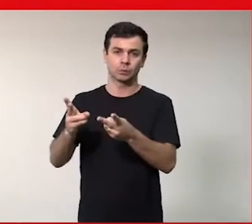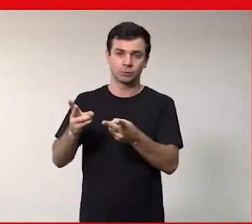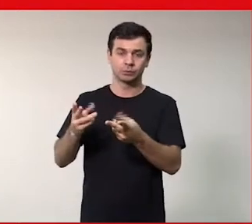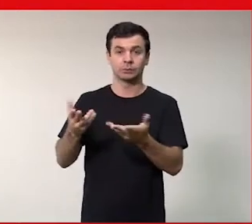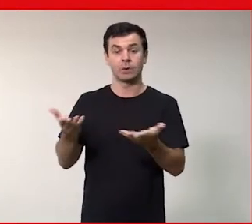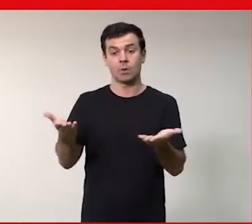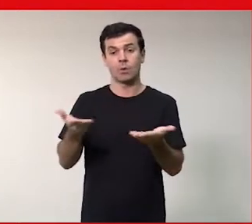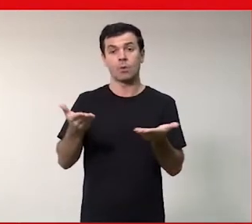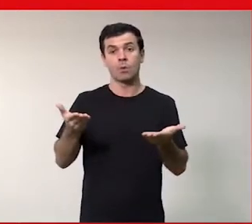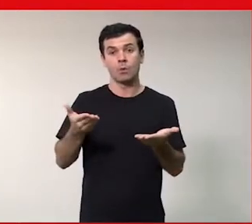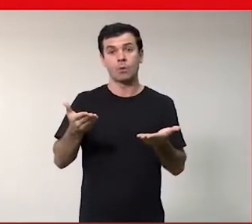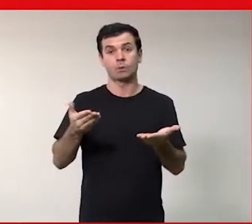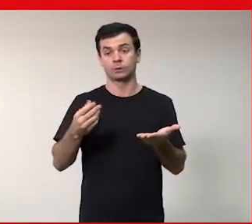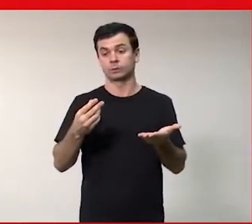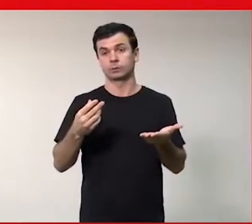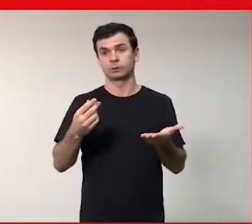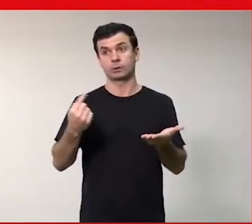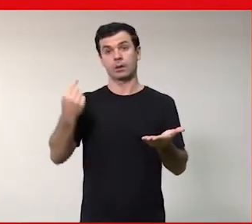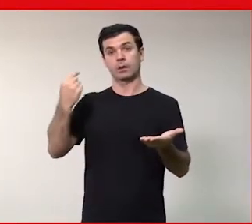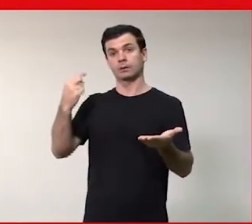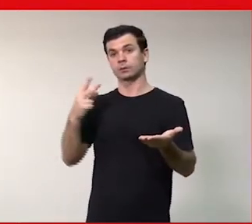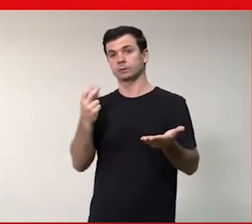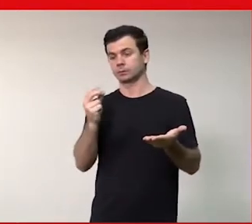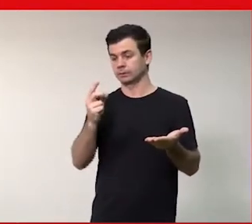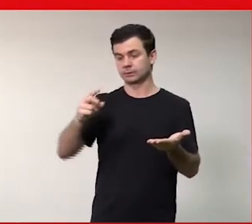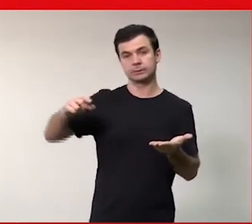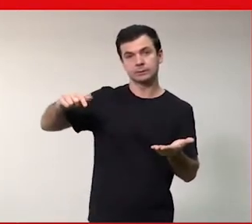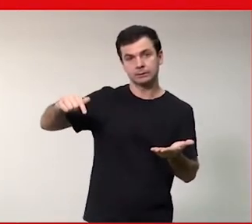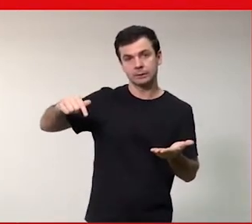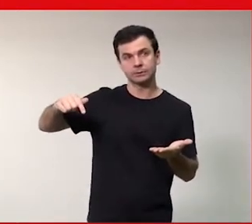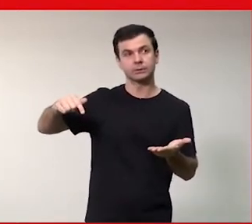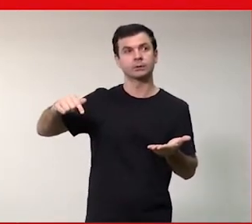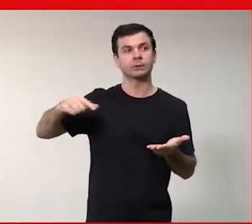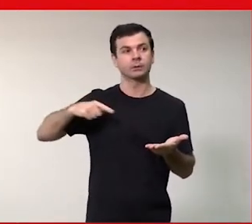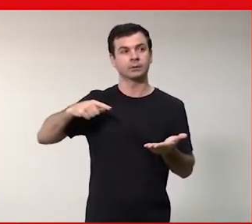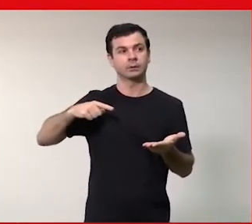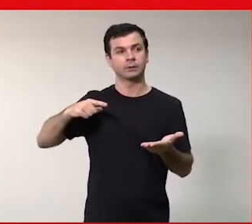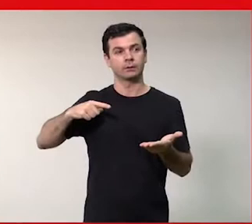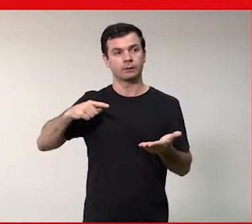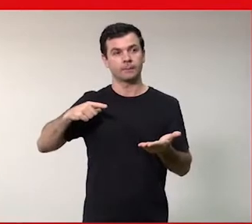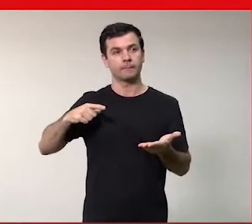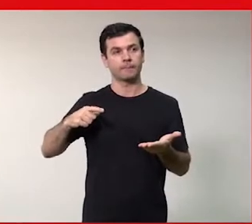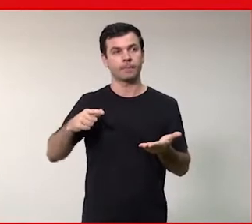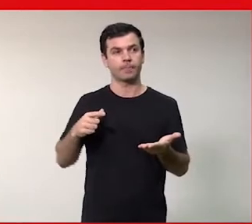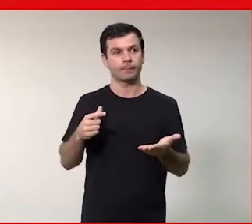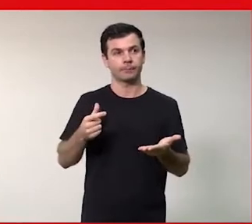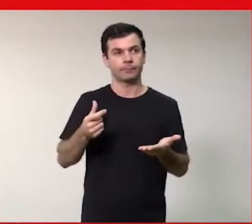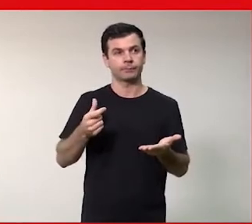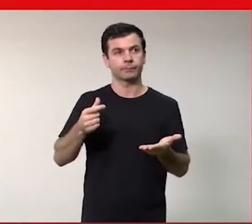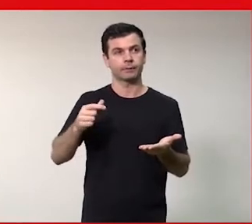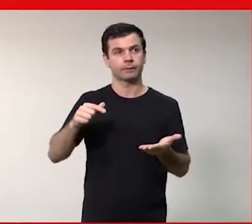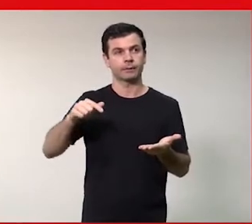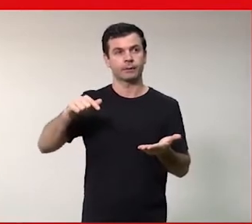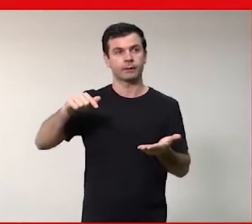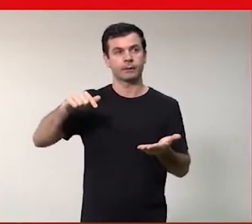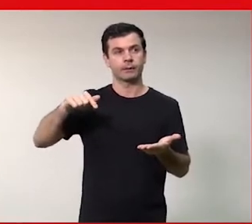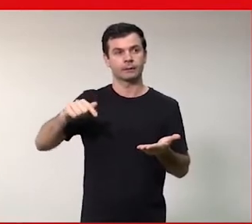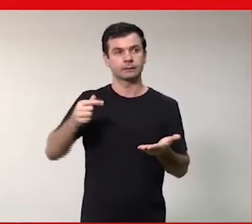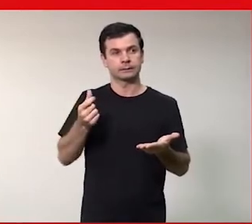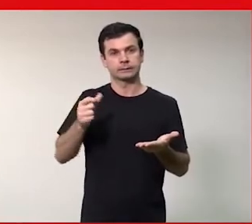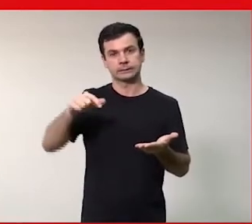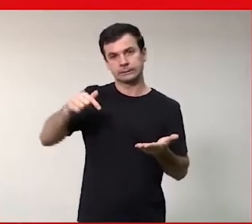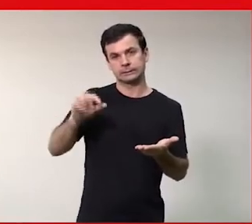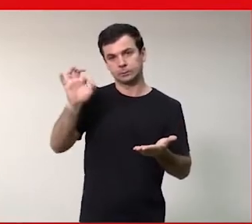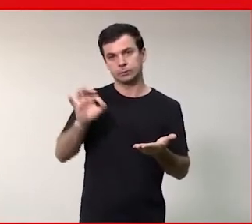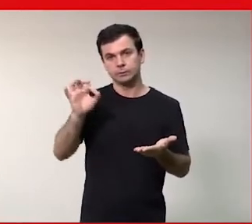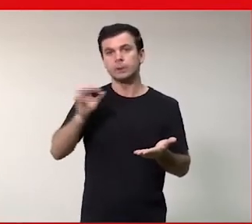hoje, em 2007, tínhamos cerca de 76% da presença na tecnologia composto por